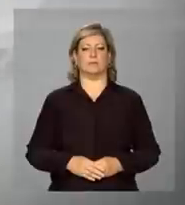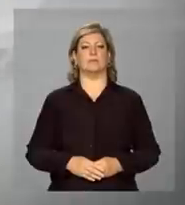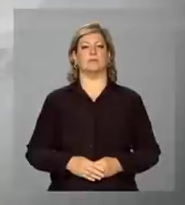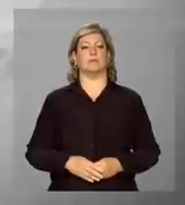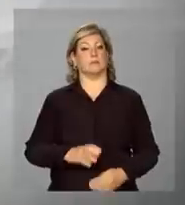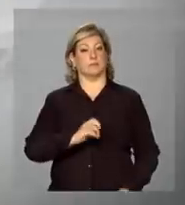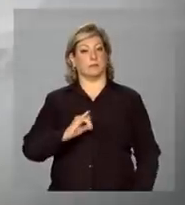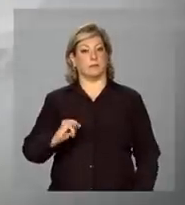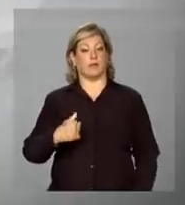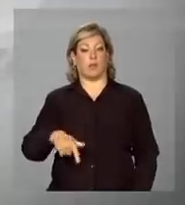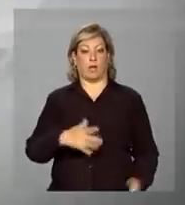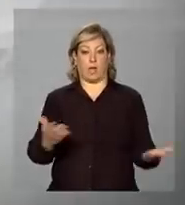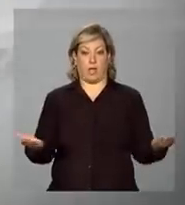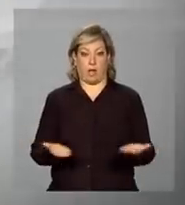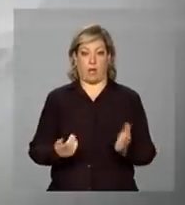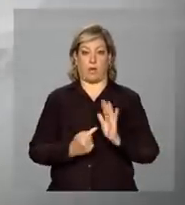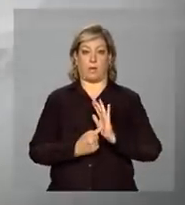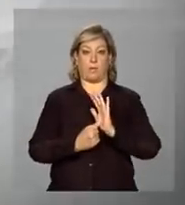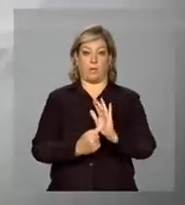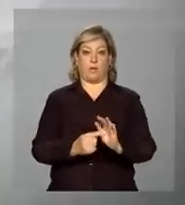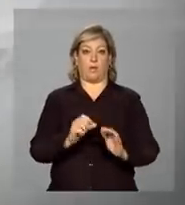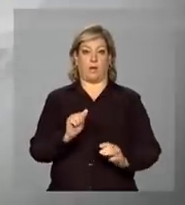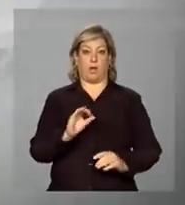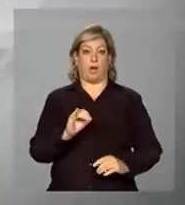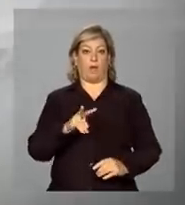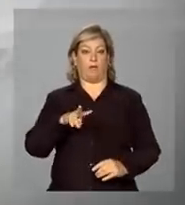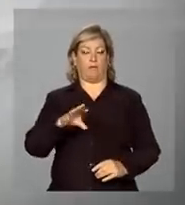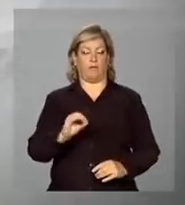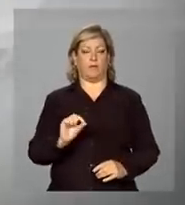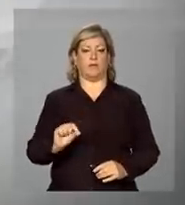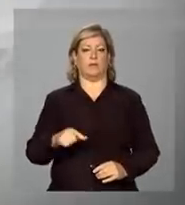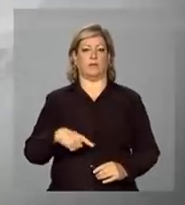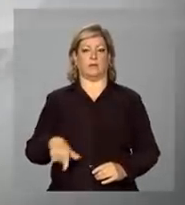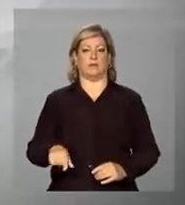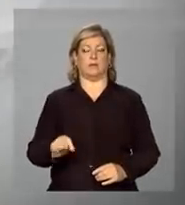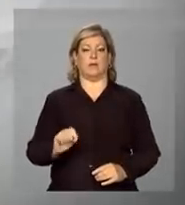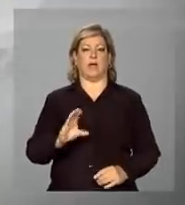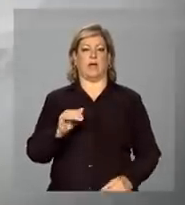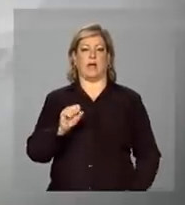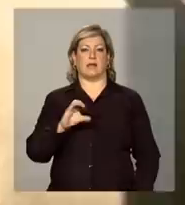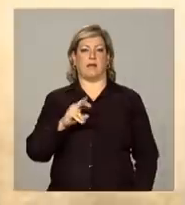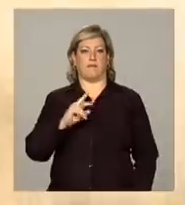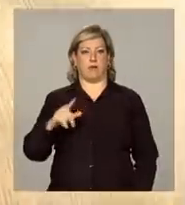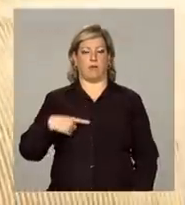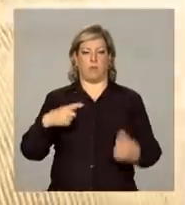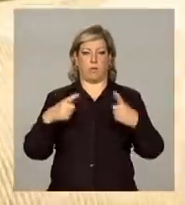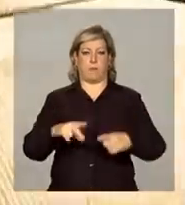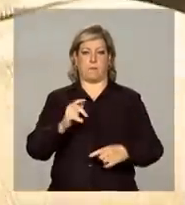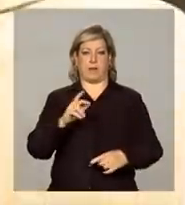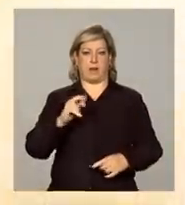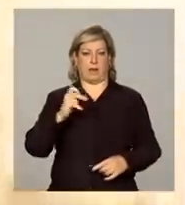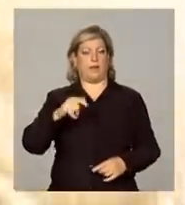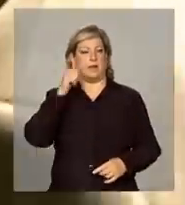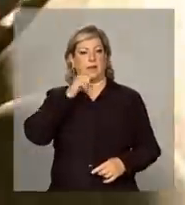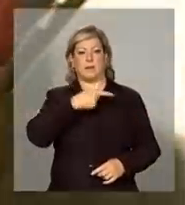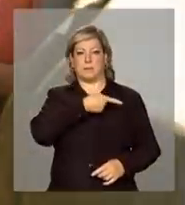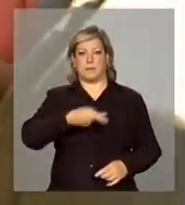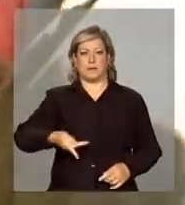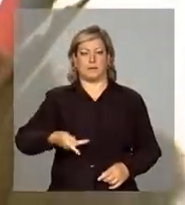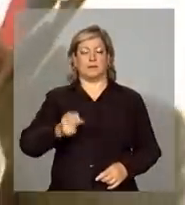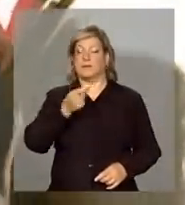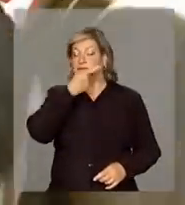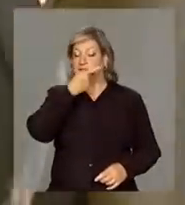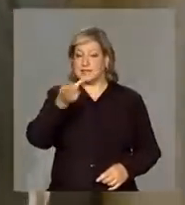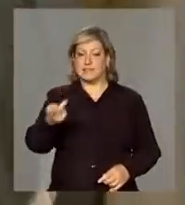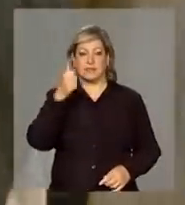Olá, interrompemos a programação para transmitir ao vivo de Cascavel no Paraná a visita da presidenta Dilma